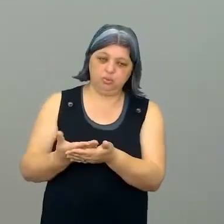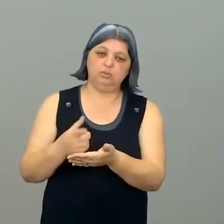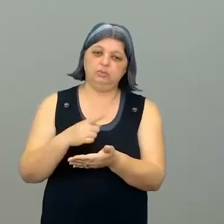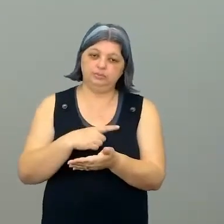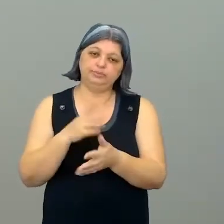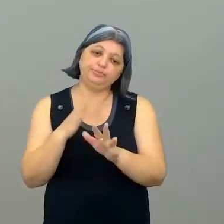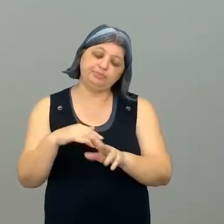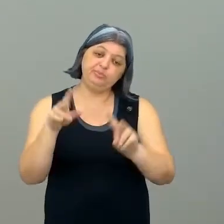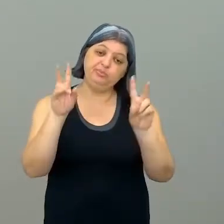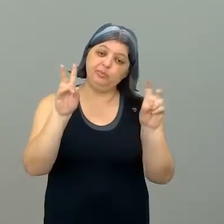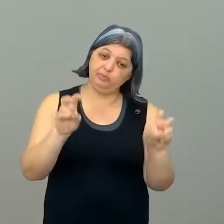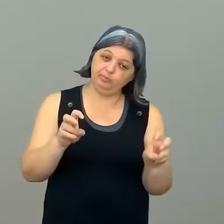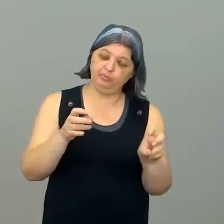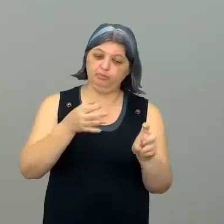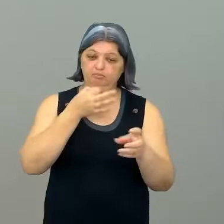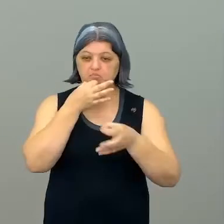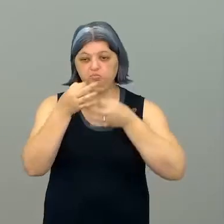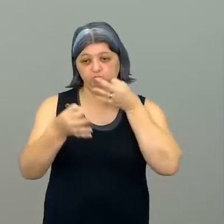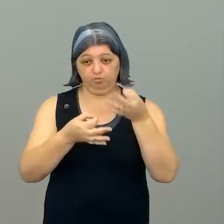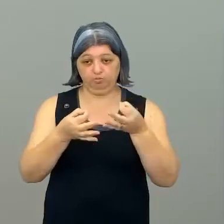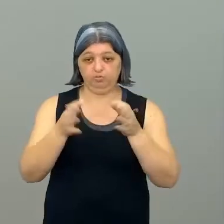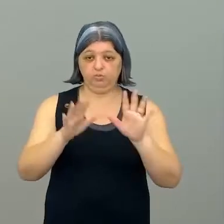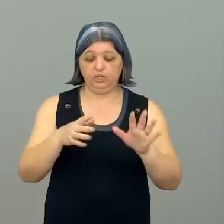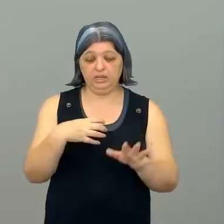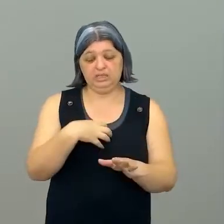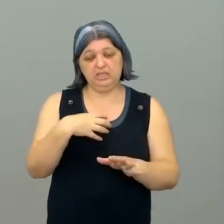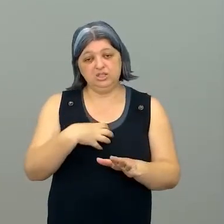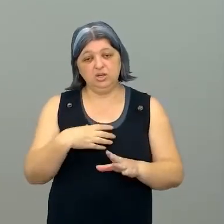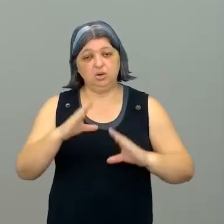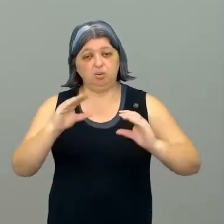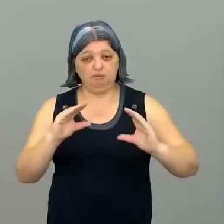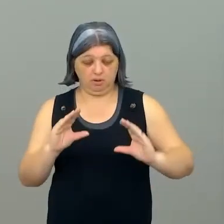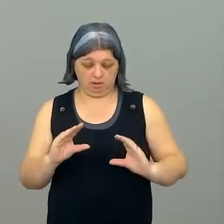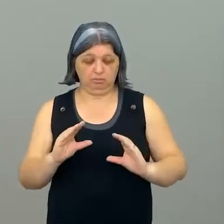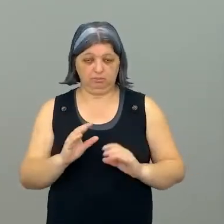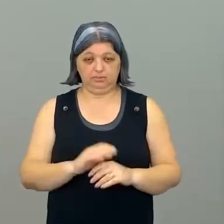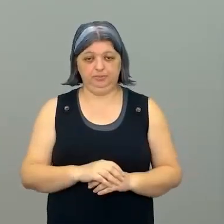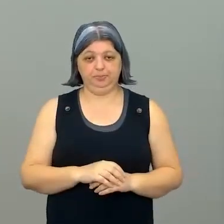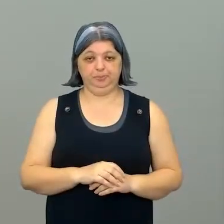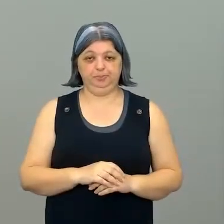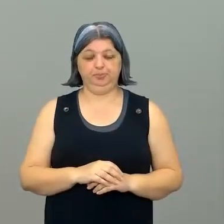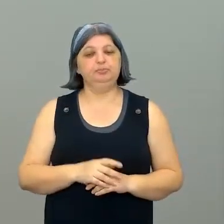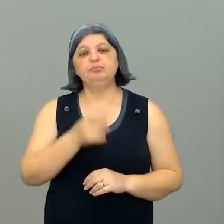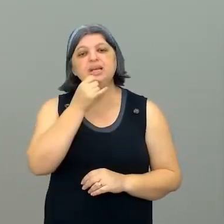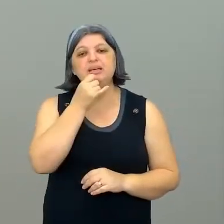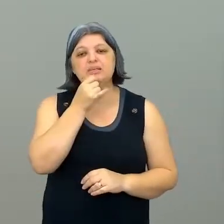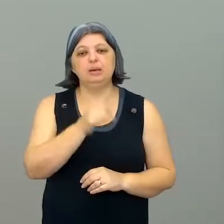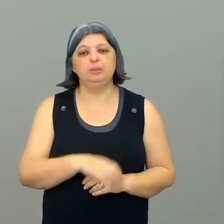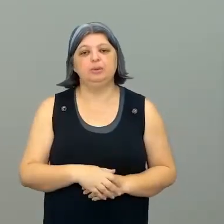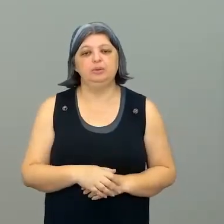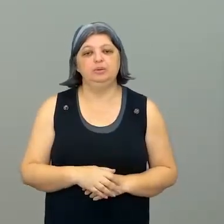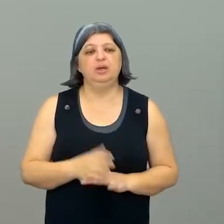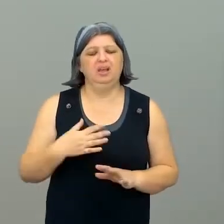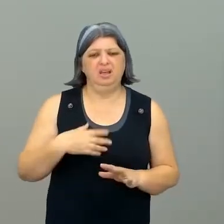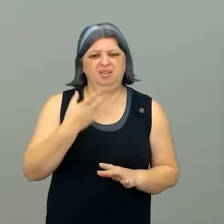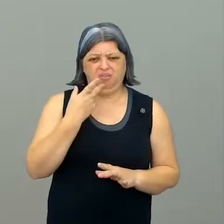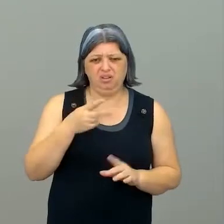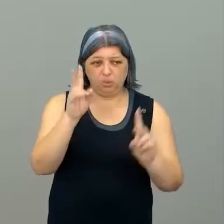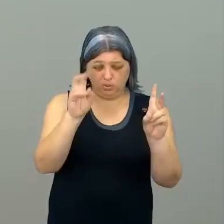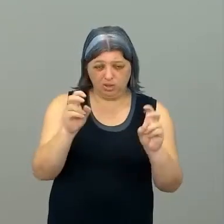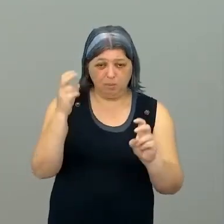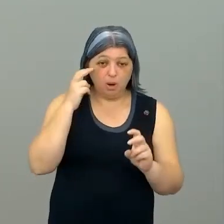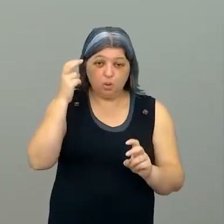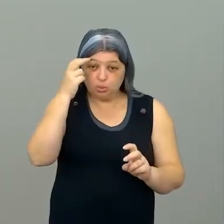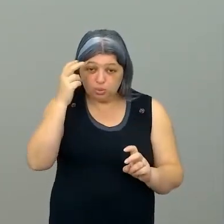vezes, uma temática ali ou aqui que a gente vai se sentir mais confortável. É igual, ah, mas a gente está falando de cultura, sim,